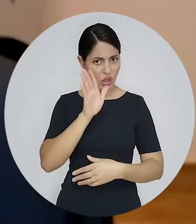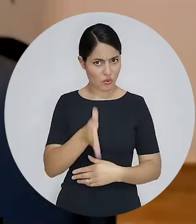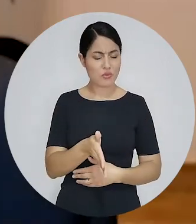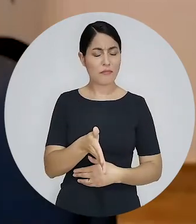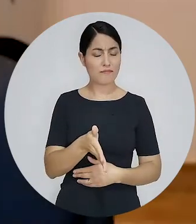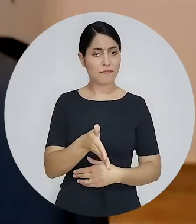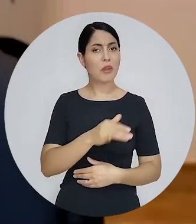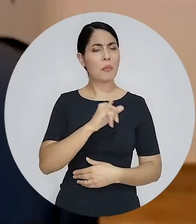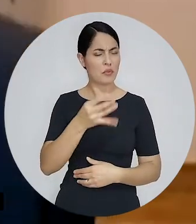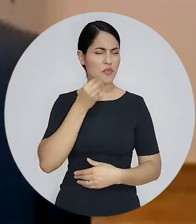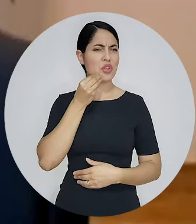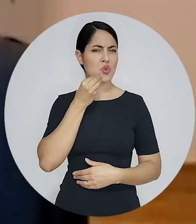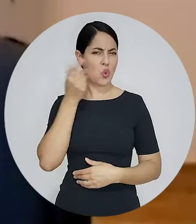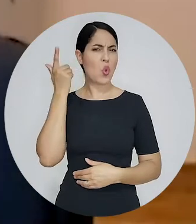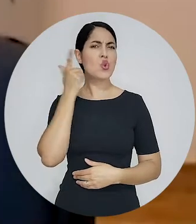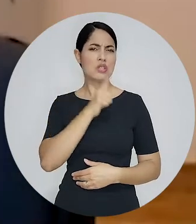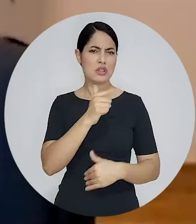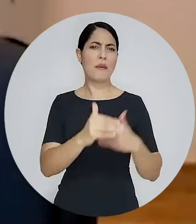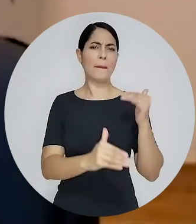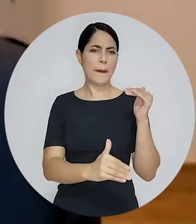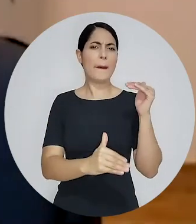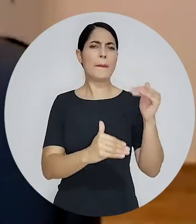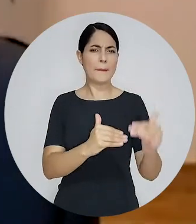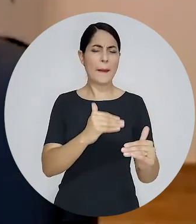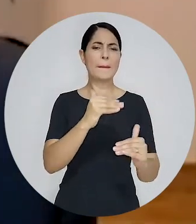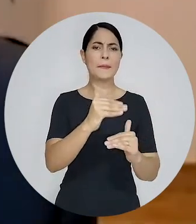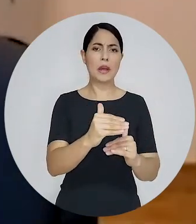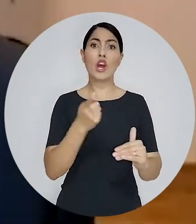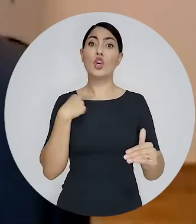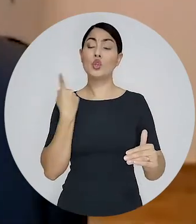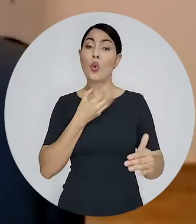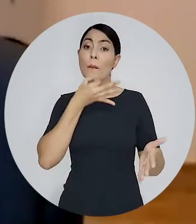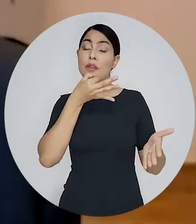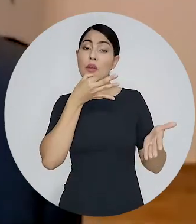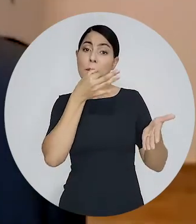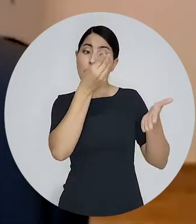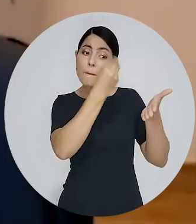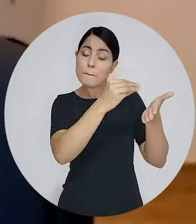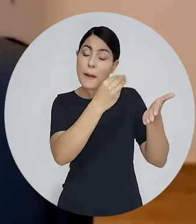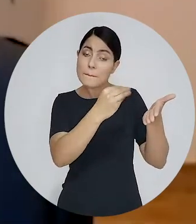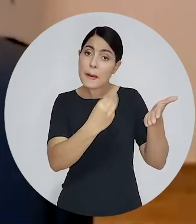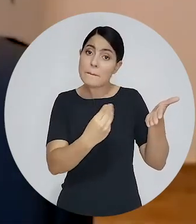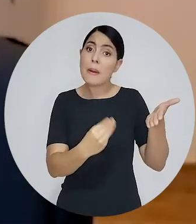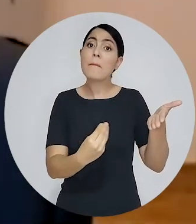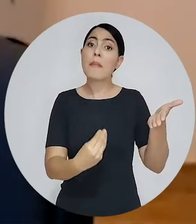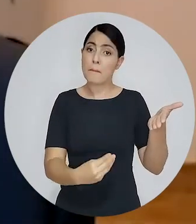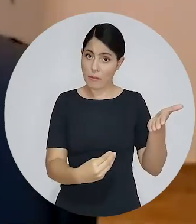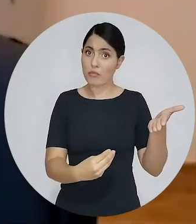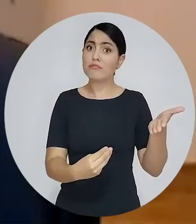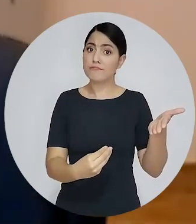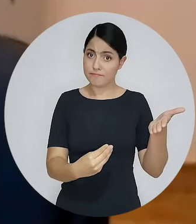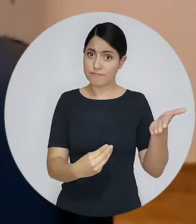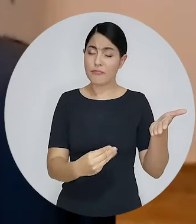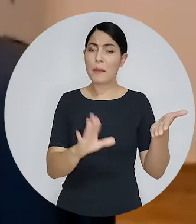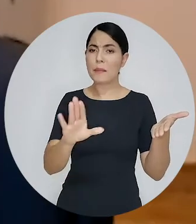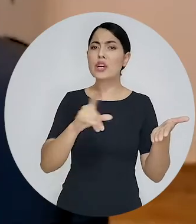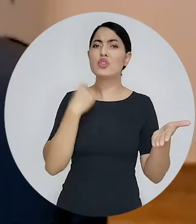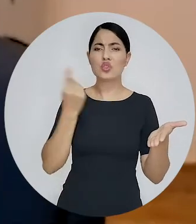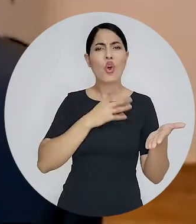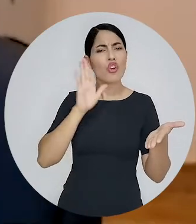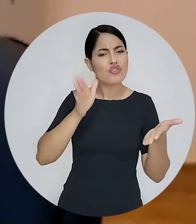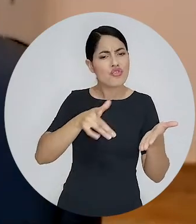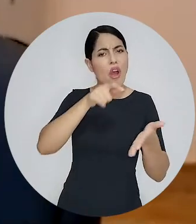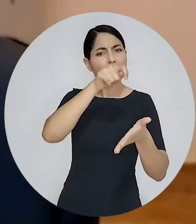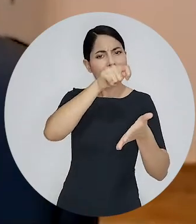fez uma reunião que eu diria que foi bastante produtiva estamos fazendo sugestões apesar de